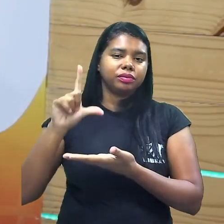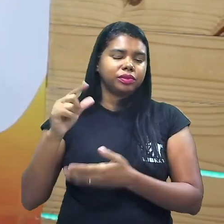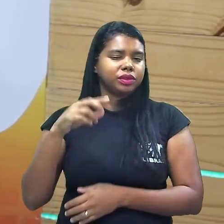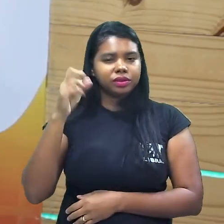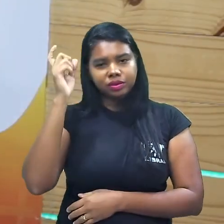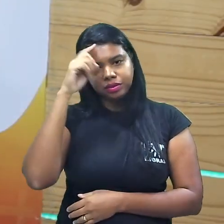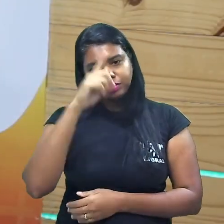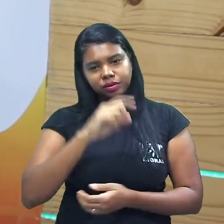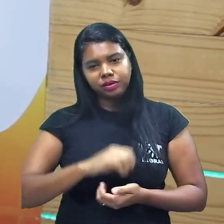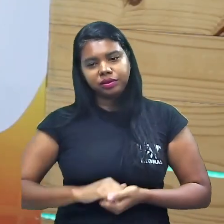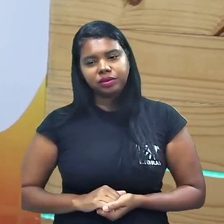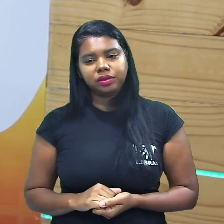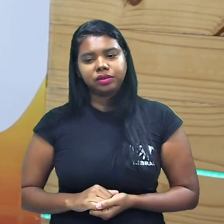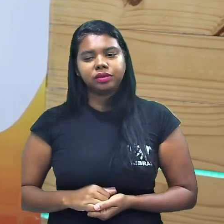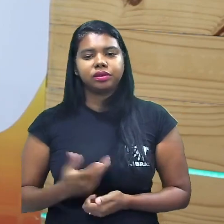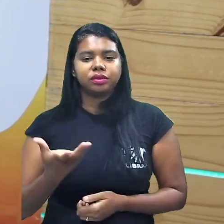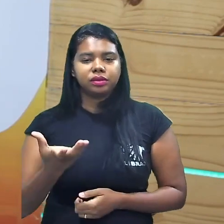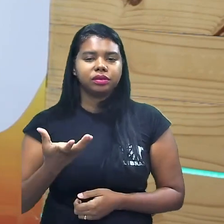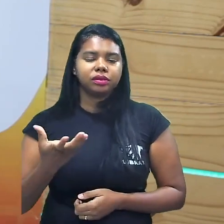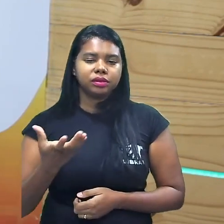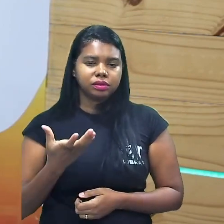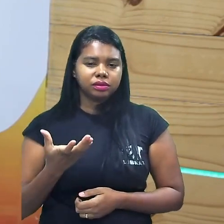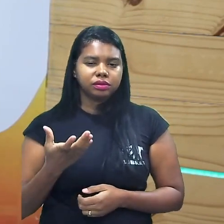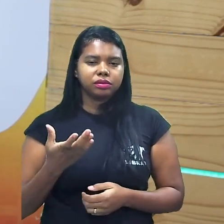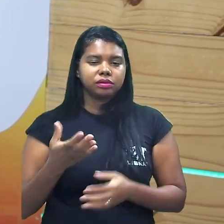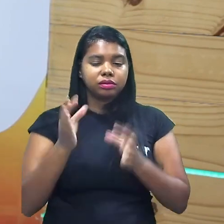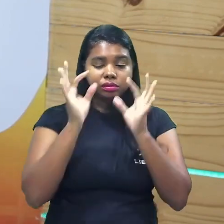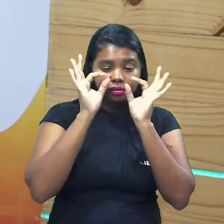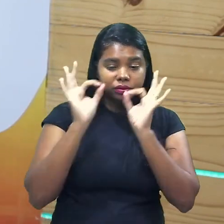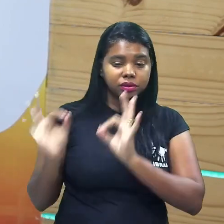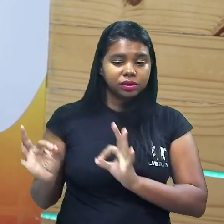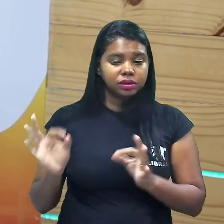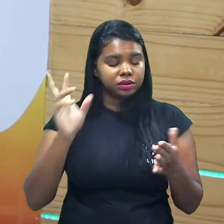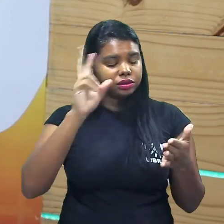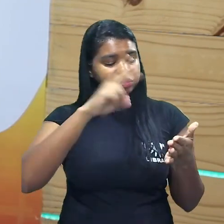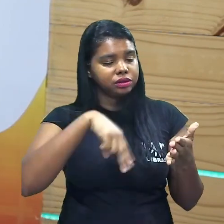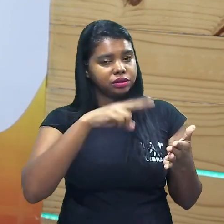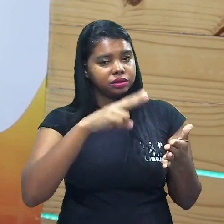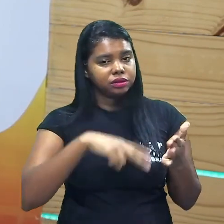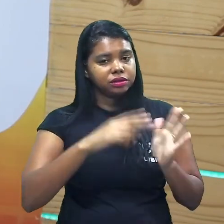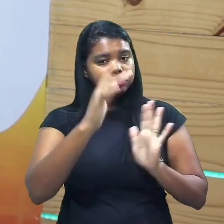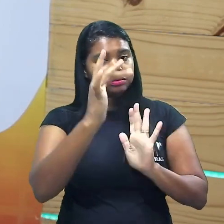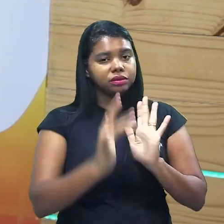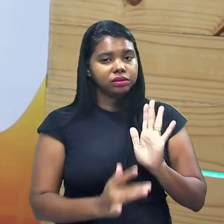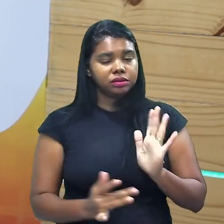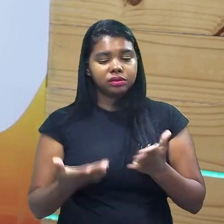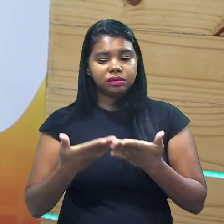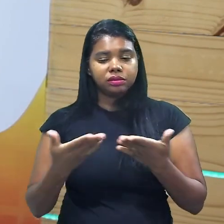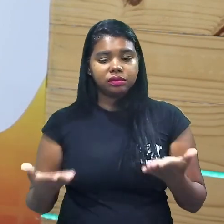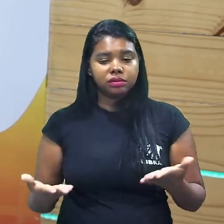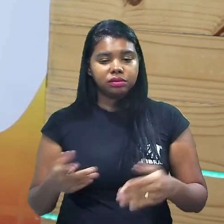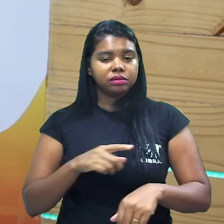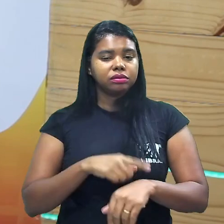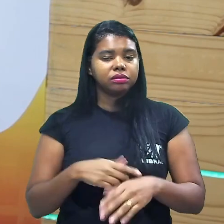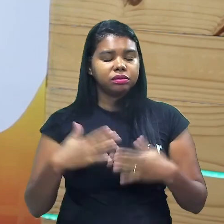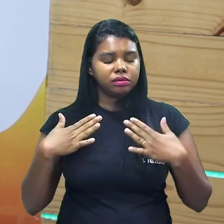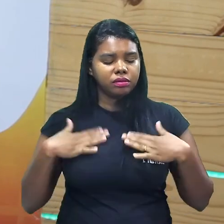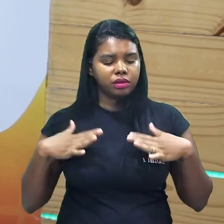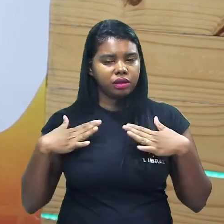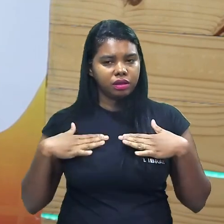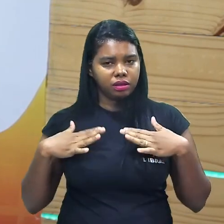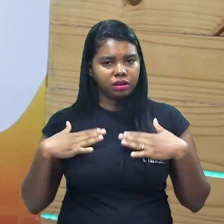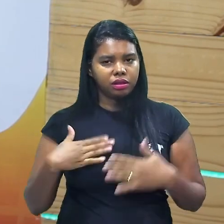difícil requer muita atenção e leitura tá e na hora da prova tranquilidade